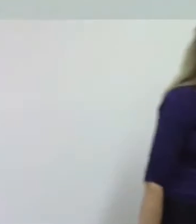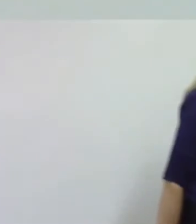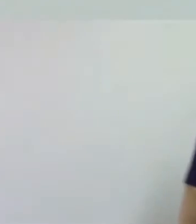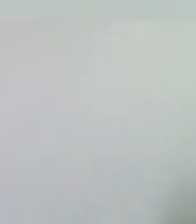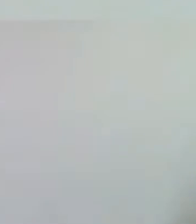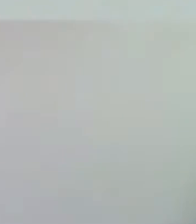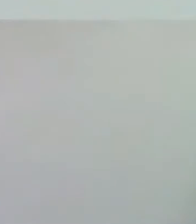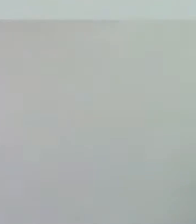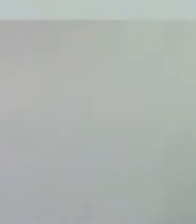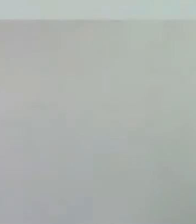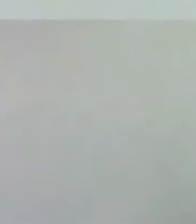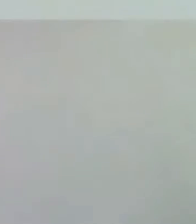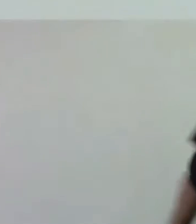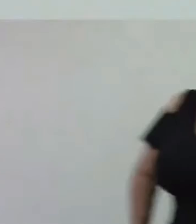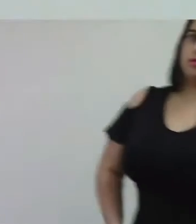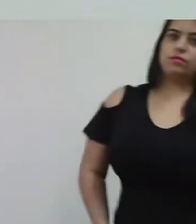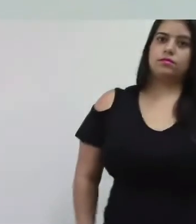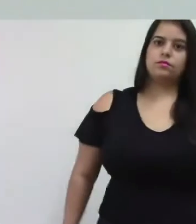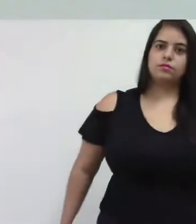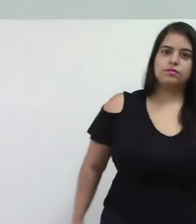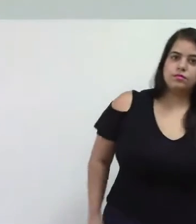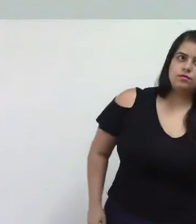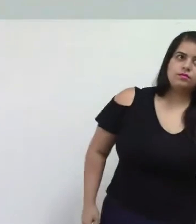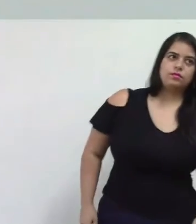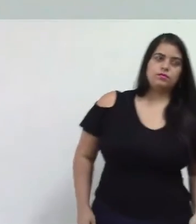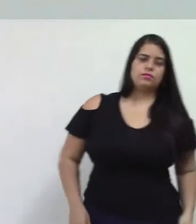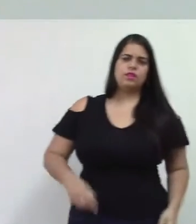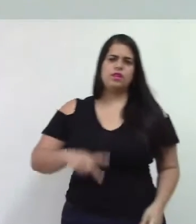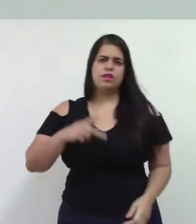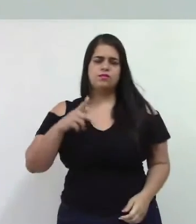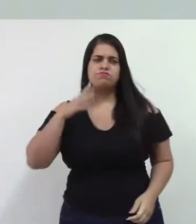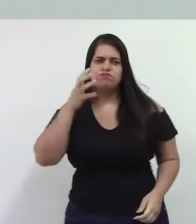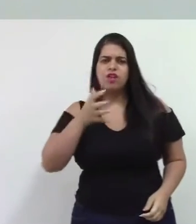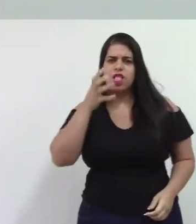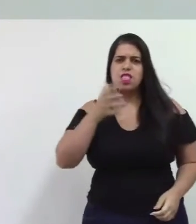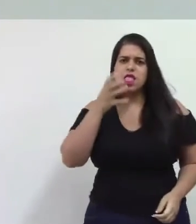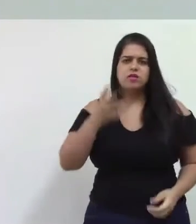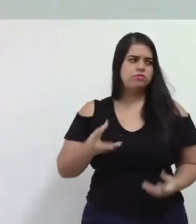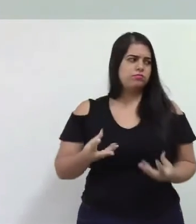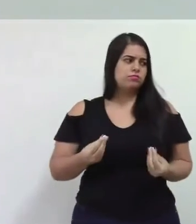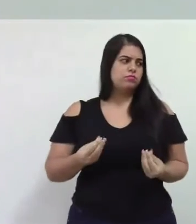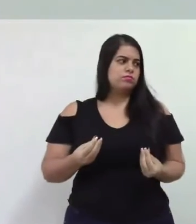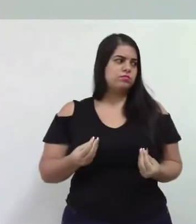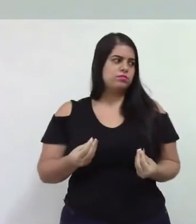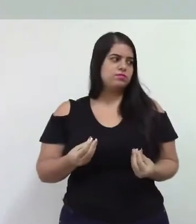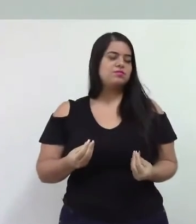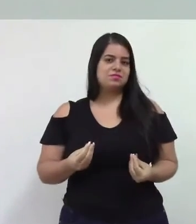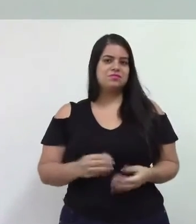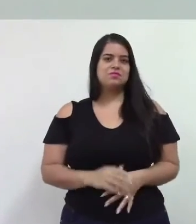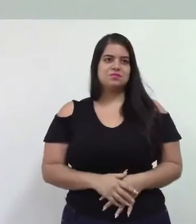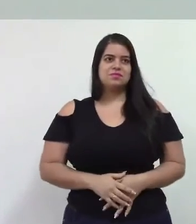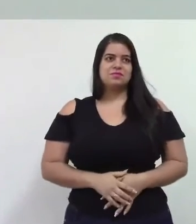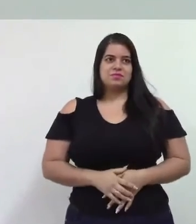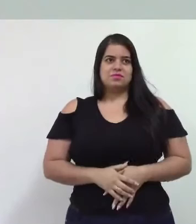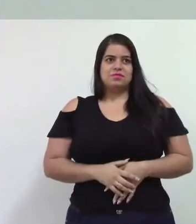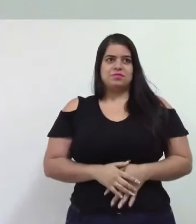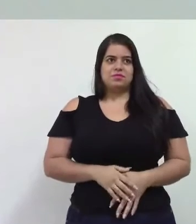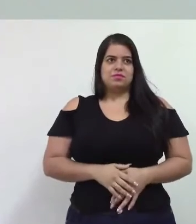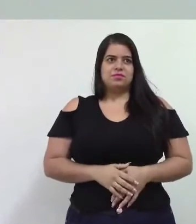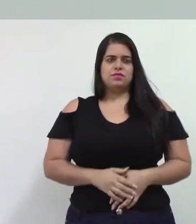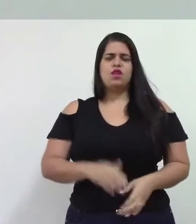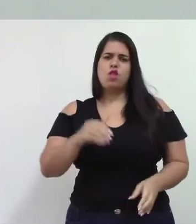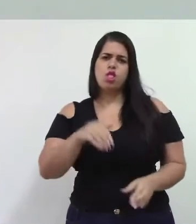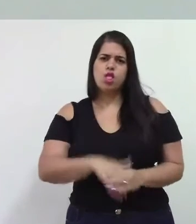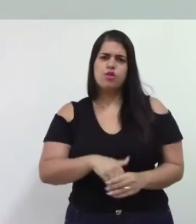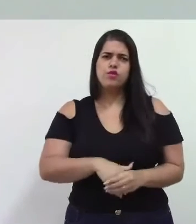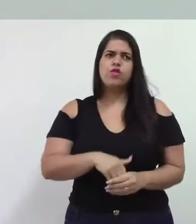aqui se fala muito deve maltratar para o governador eu estou maltratado votei